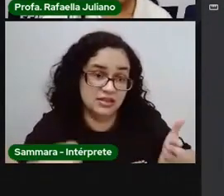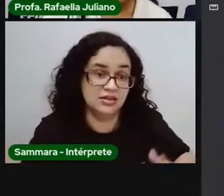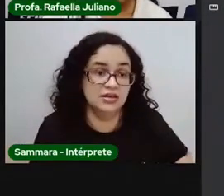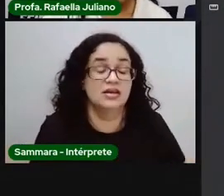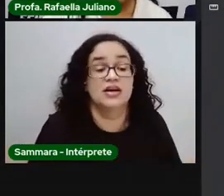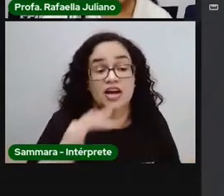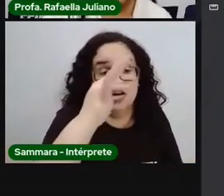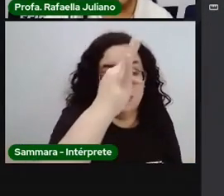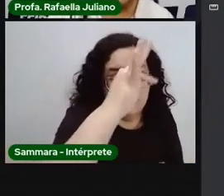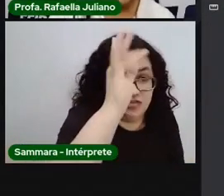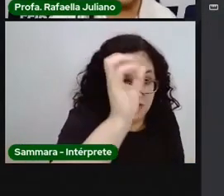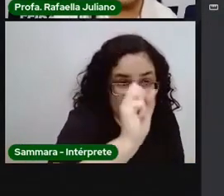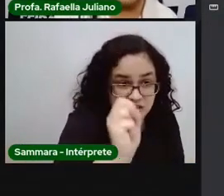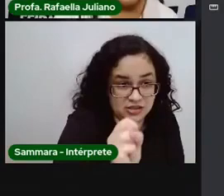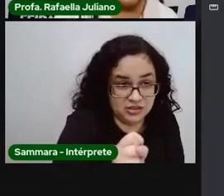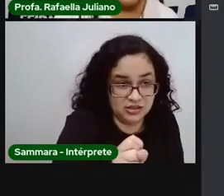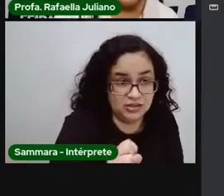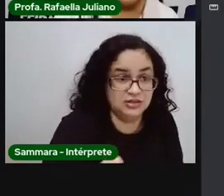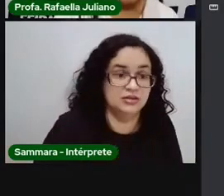Feira de Santana